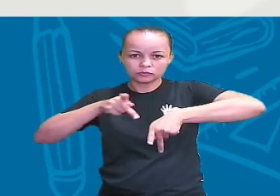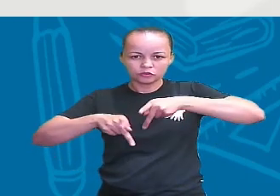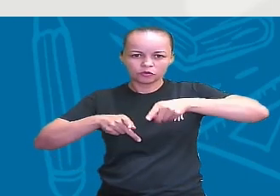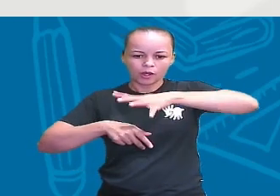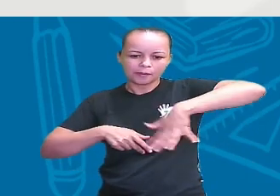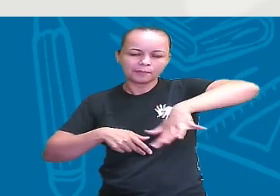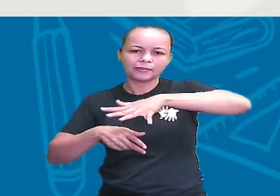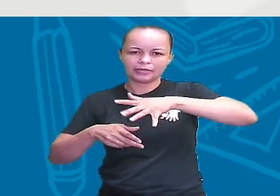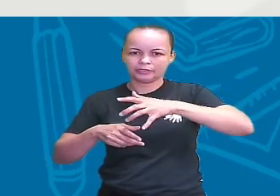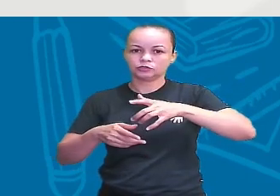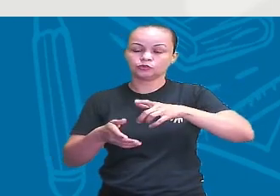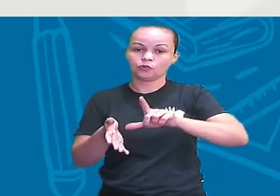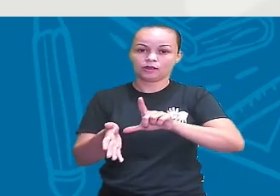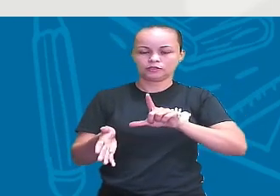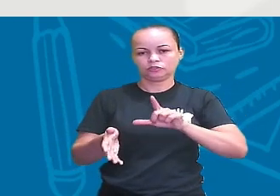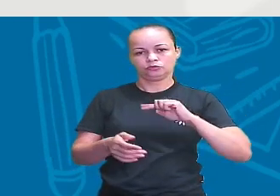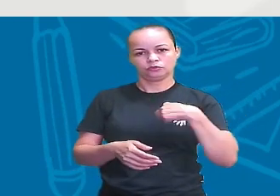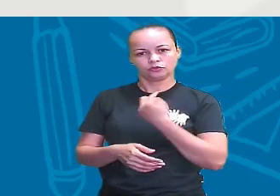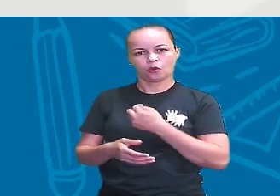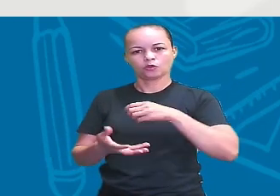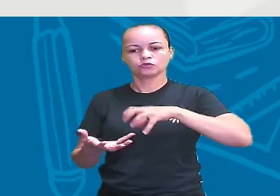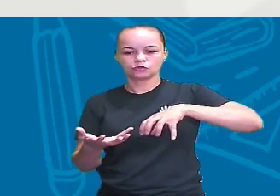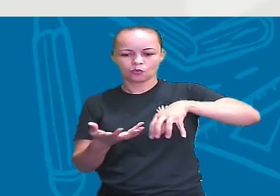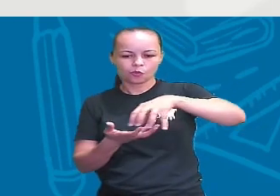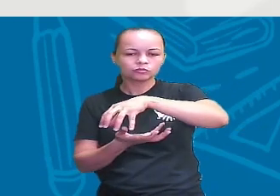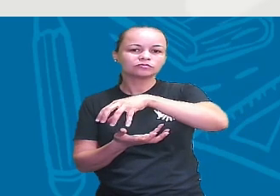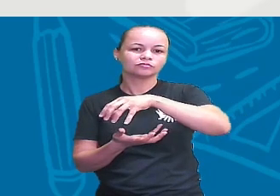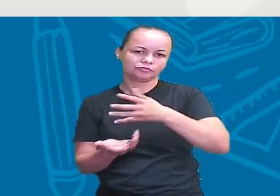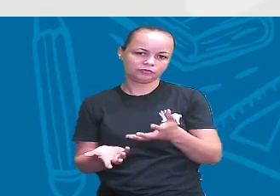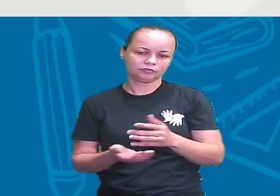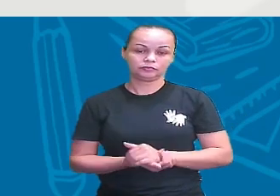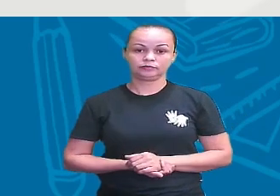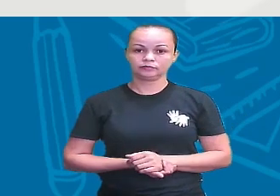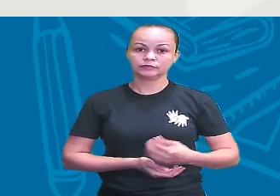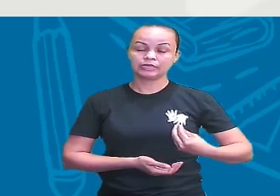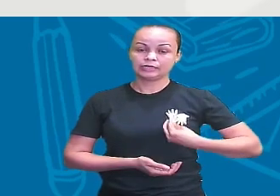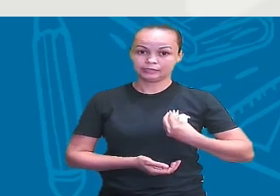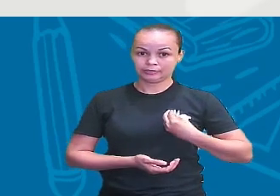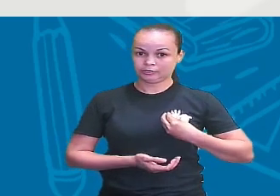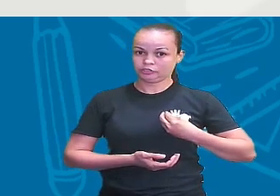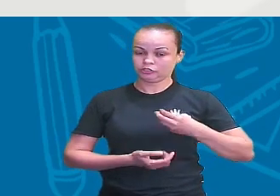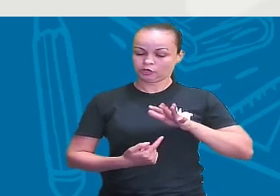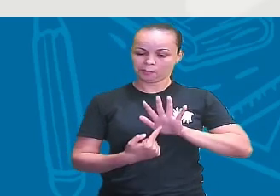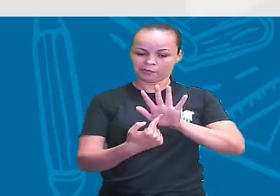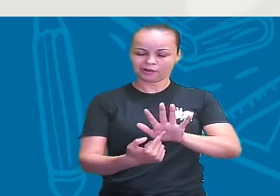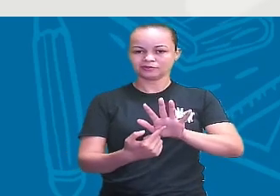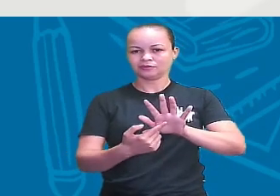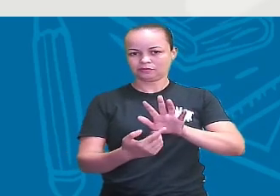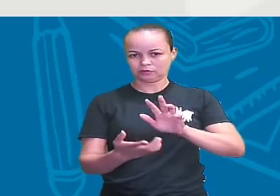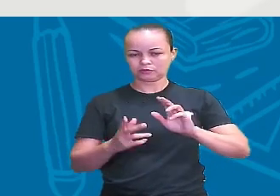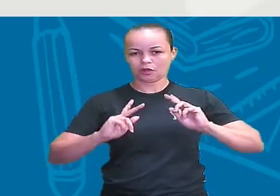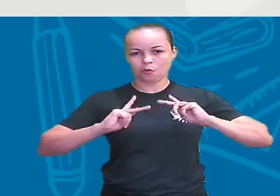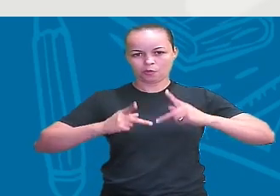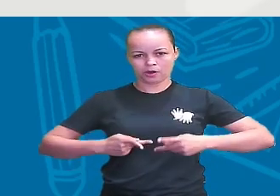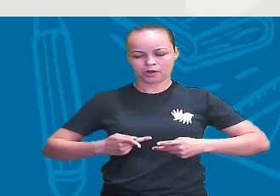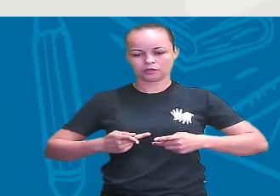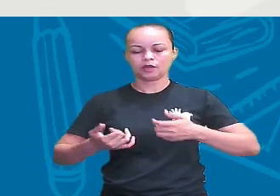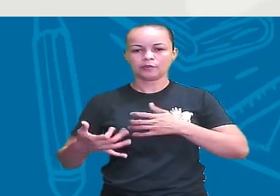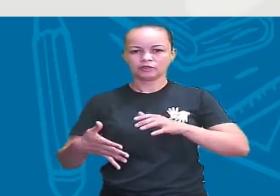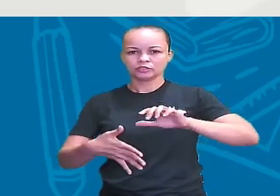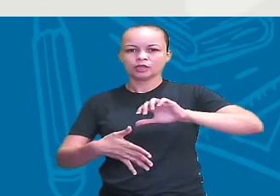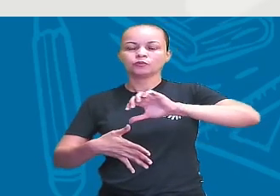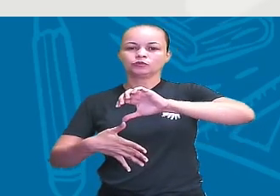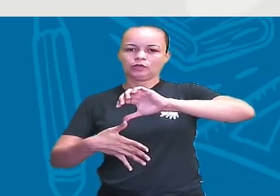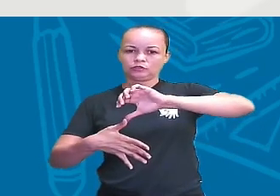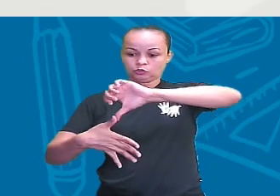continente. Então, quer dizer que existe presença humana há mais tempo na América do Sul do que na América do